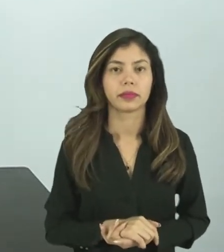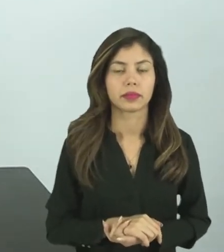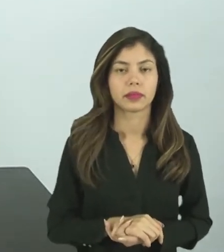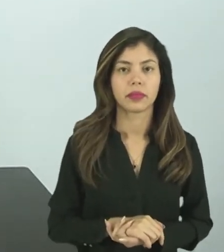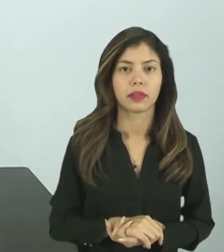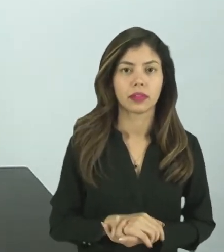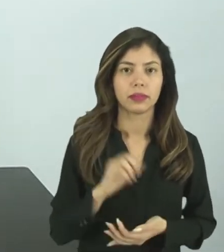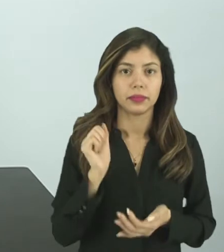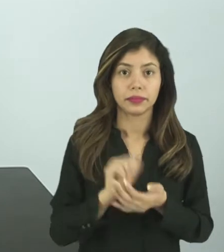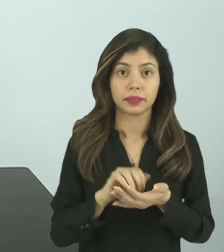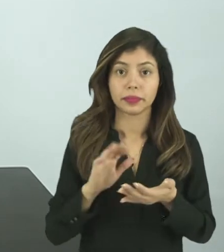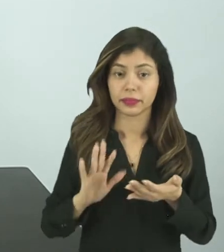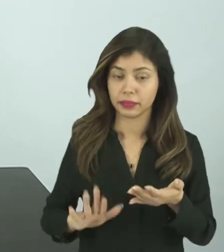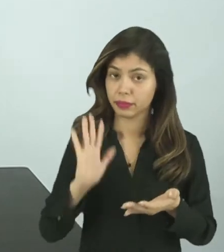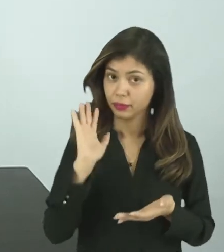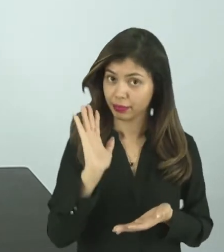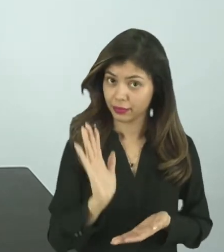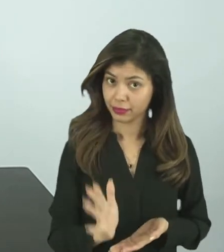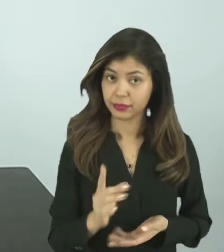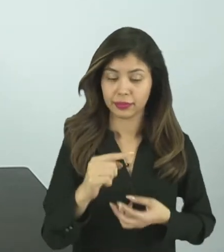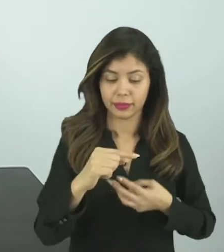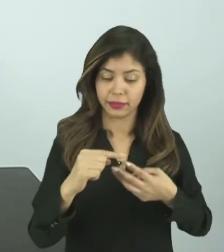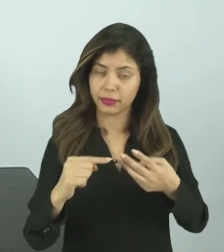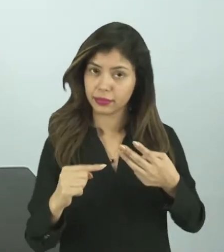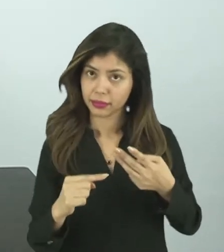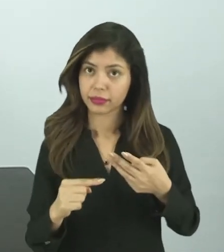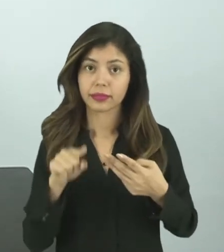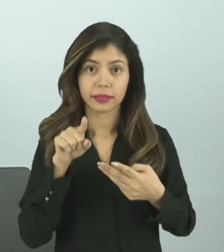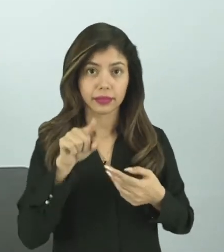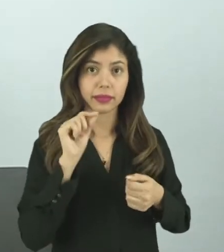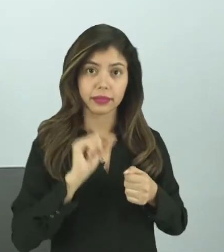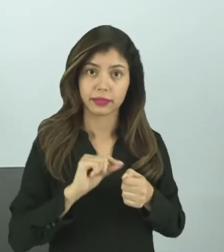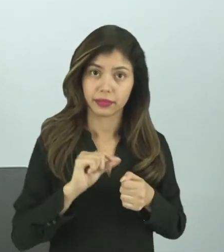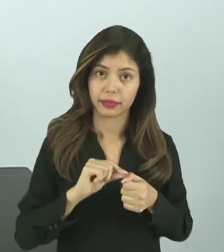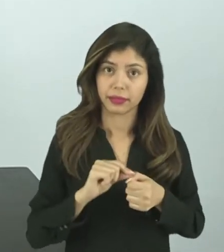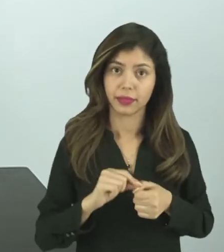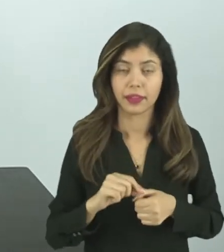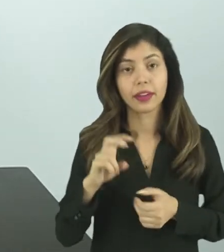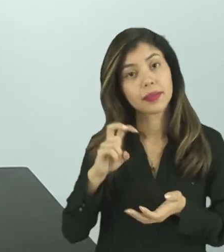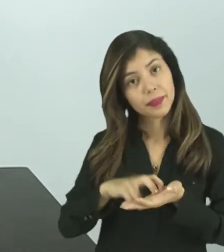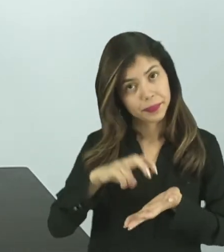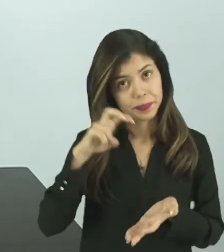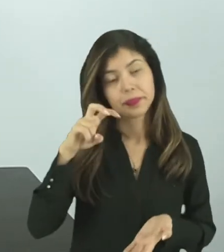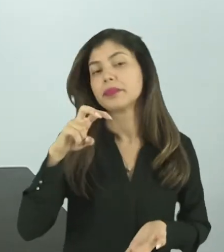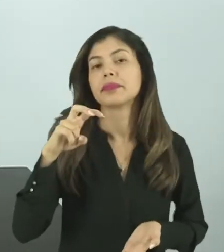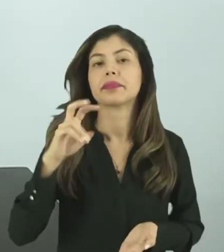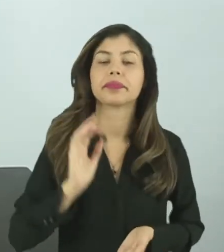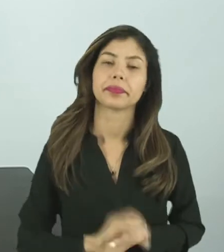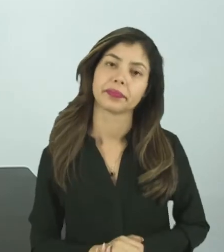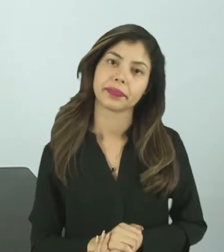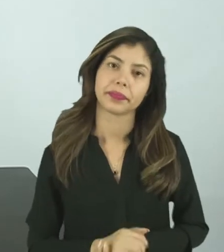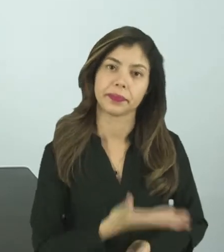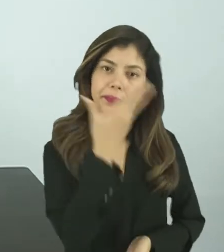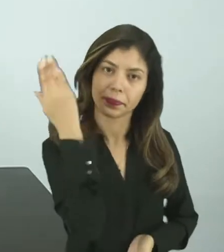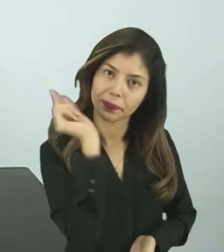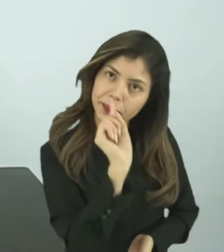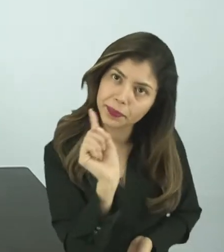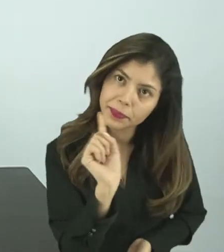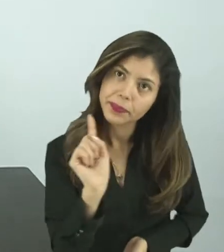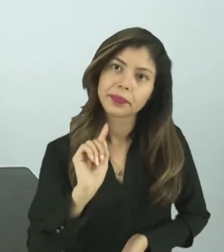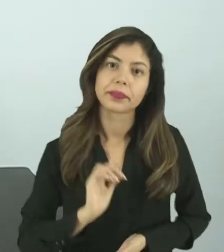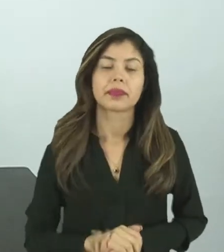atividades que vocês fazem durante o período da manhã. Não esqueçam.